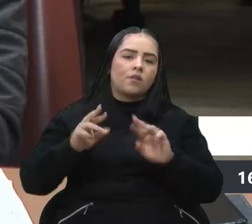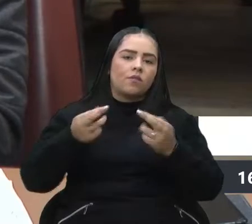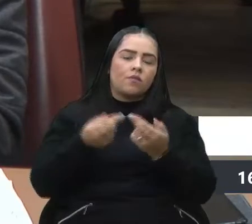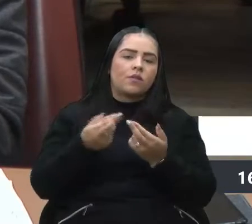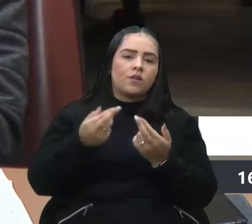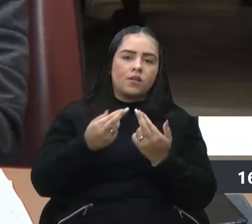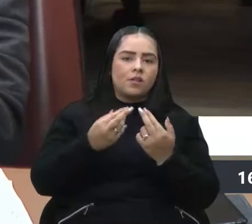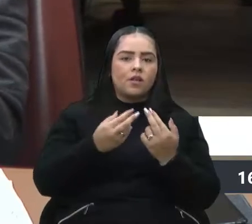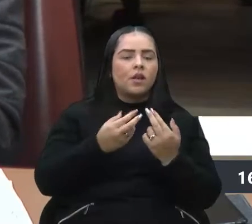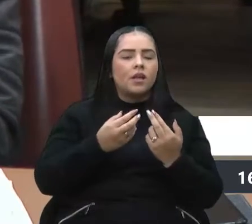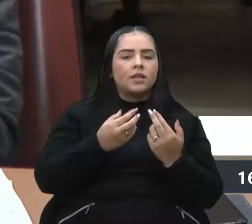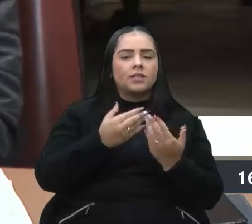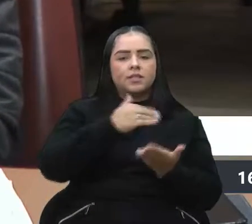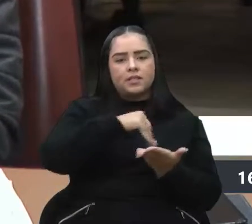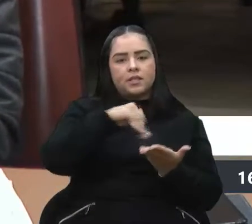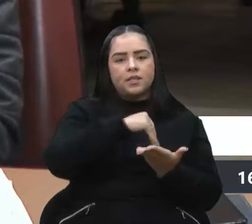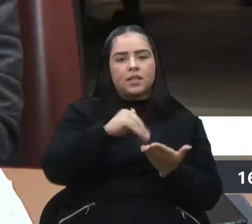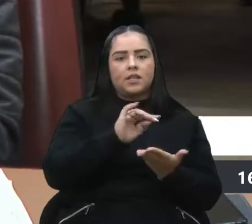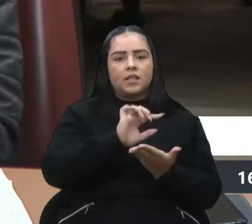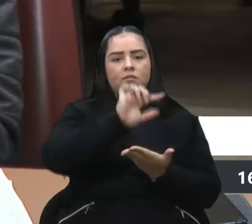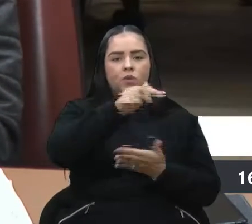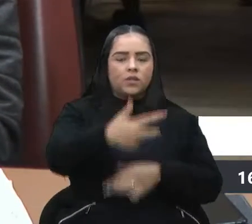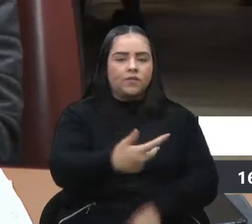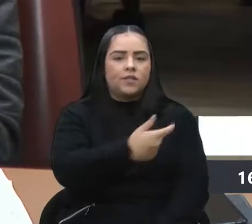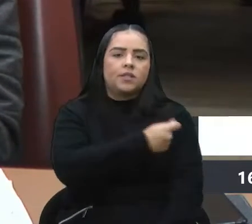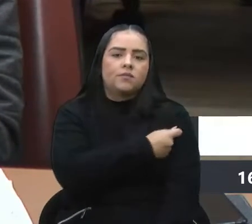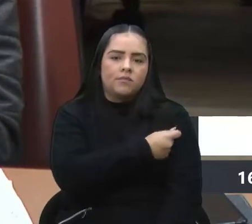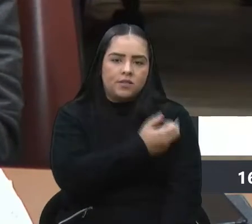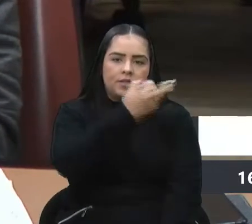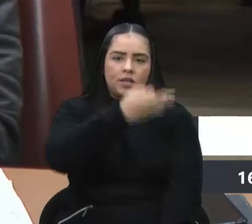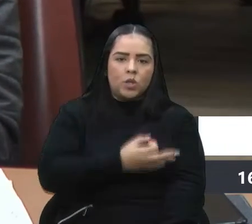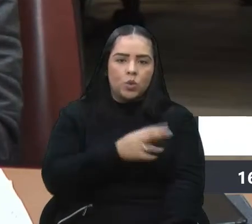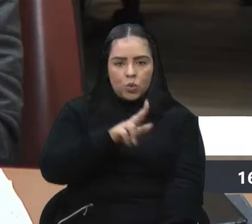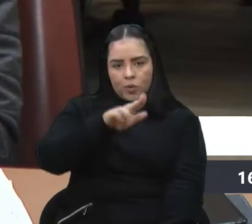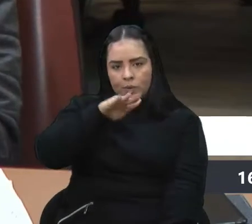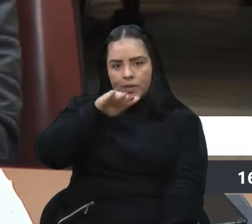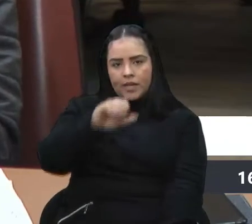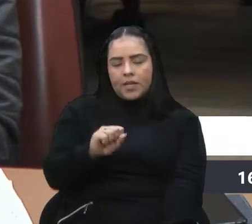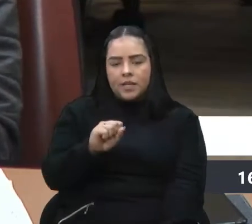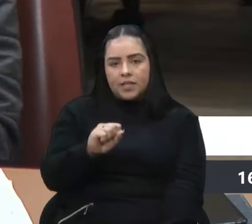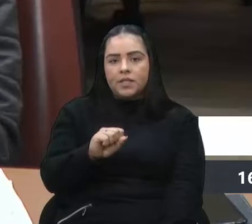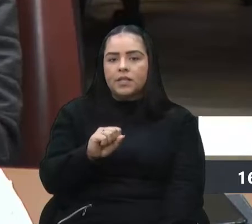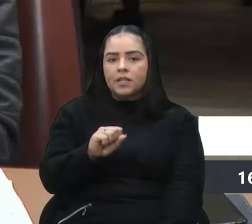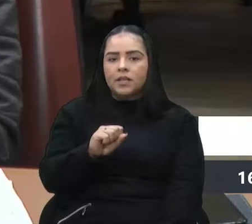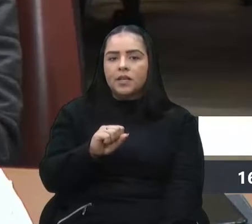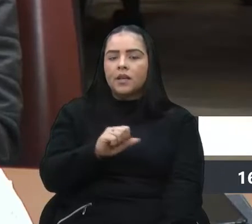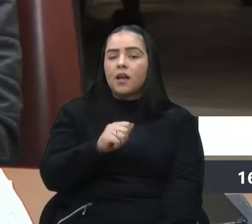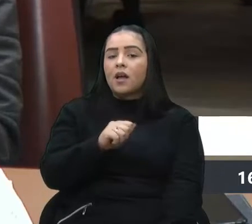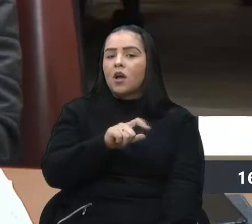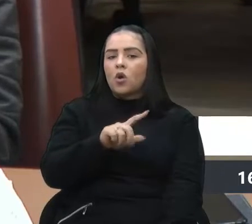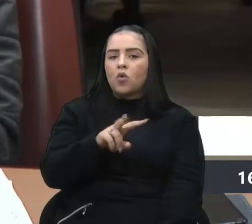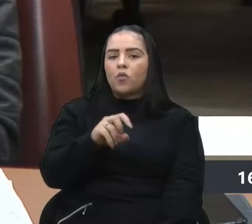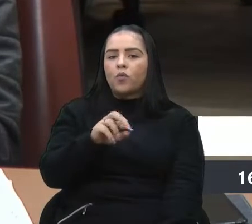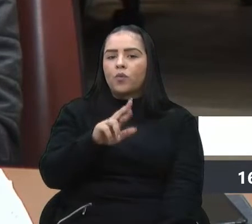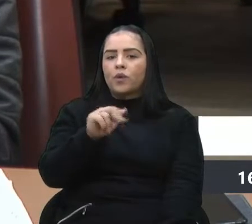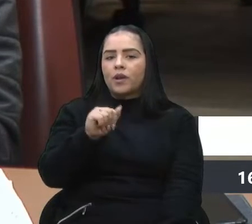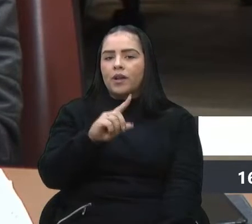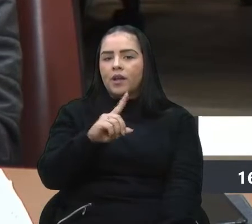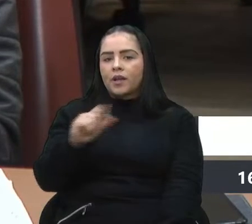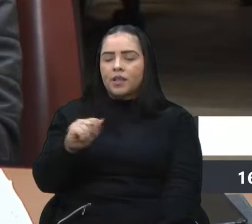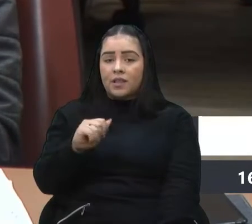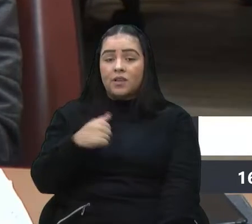ela dizendo, posterior à questão da vacinação, com certeza, a UBS, Alvorada, e foi, vou lhe dizer, vereador